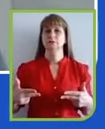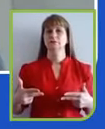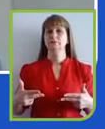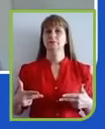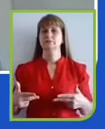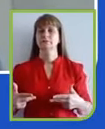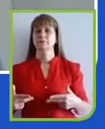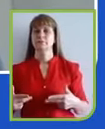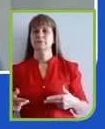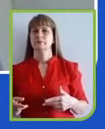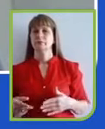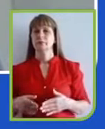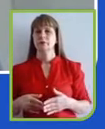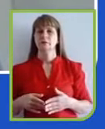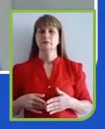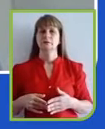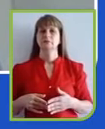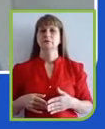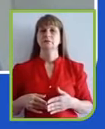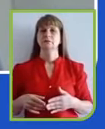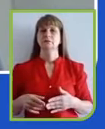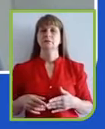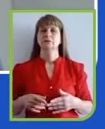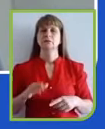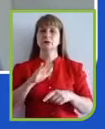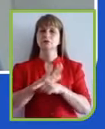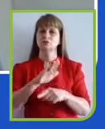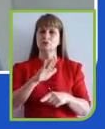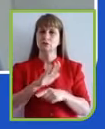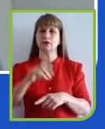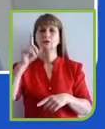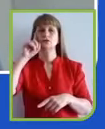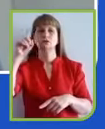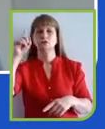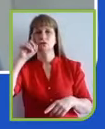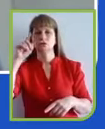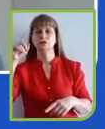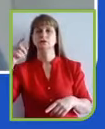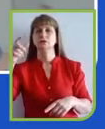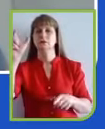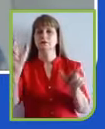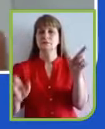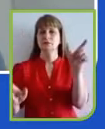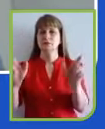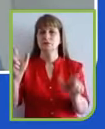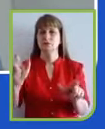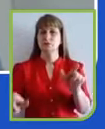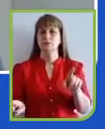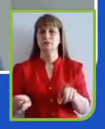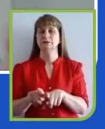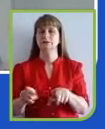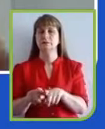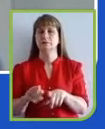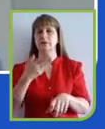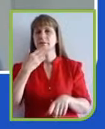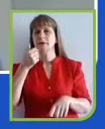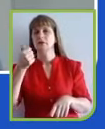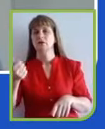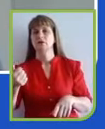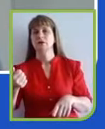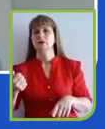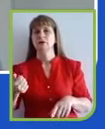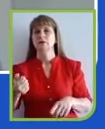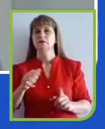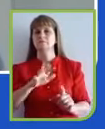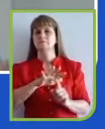que ajudem o dia a dia das pessoas e, ao mesmo tempo, melhoram os impactos ambientais. Esse é o nosso propósito.